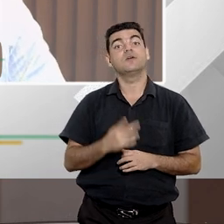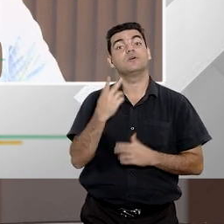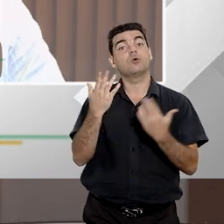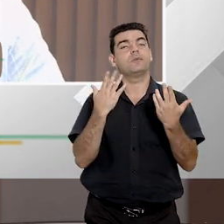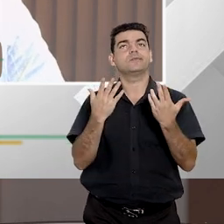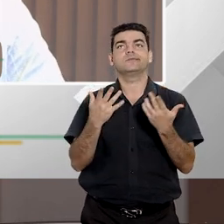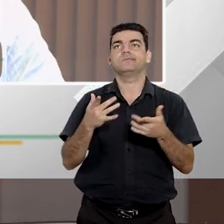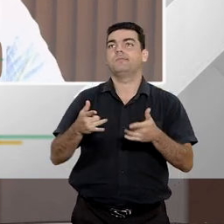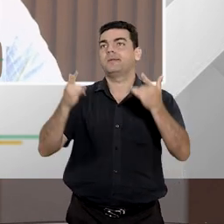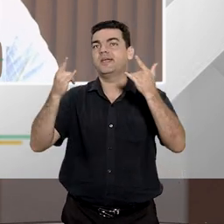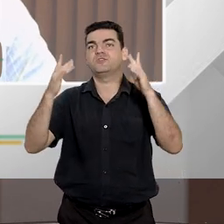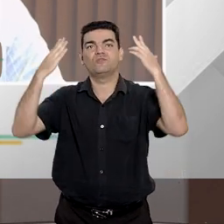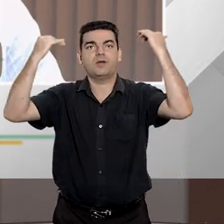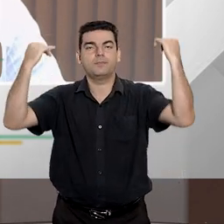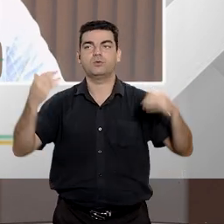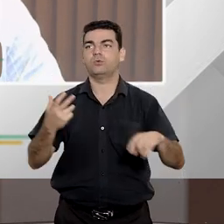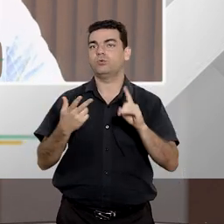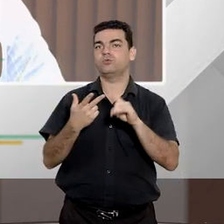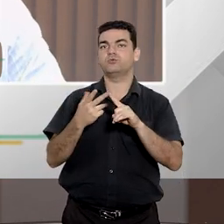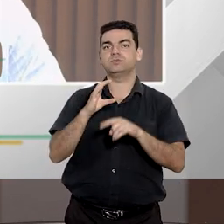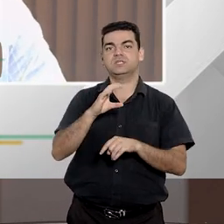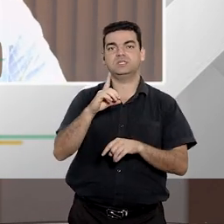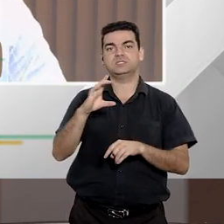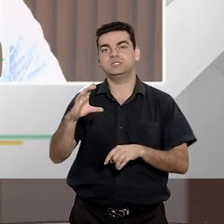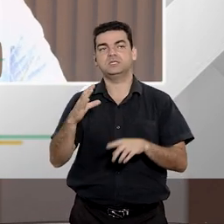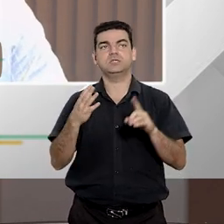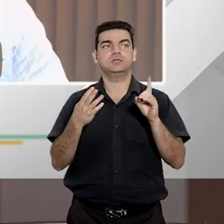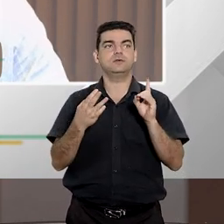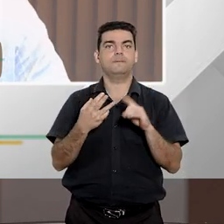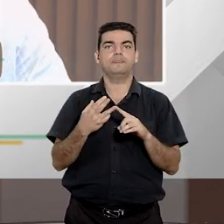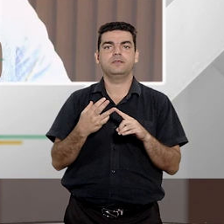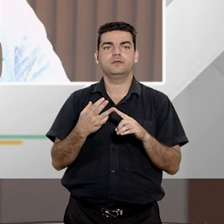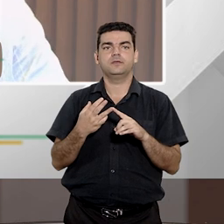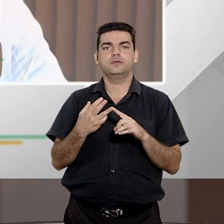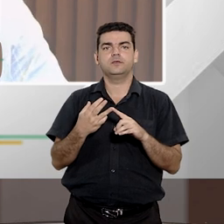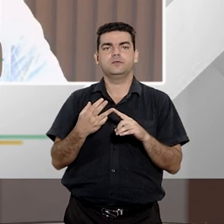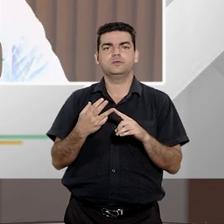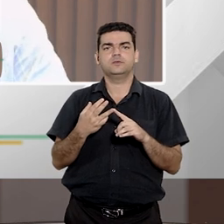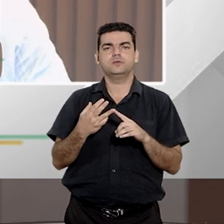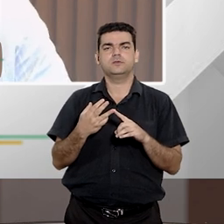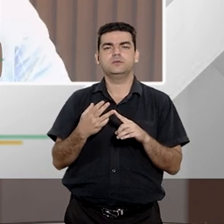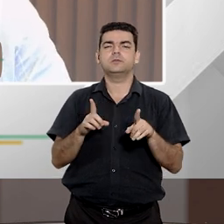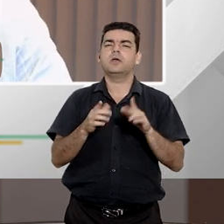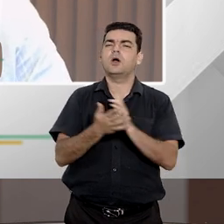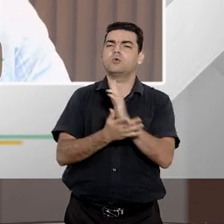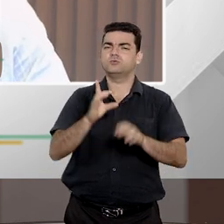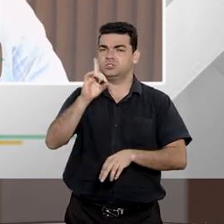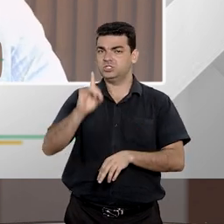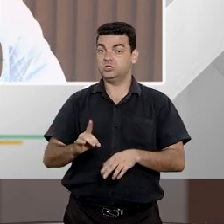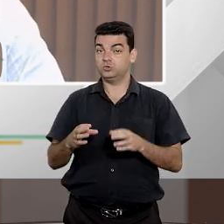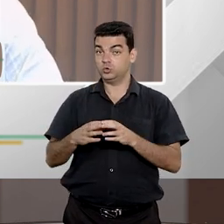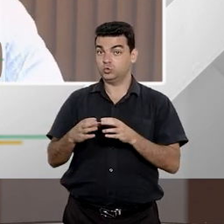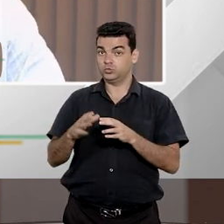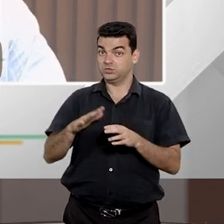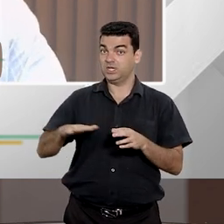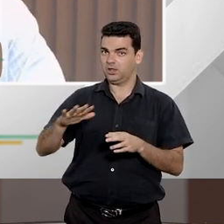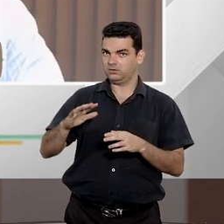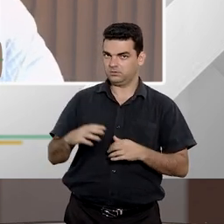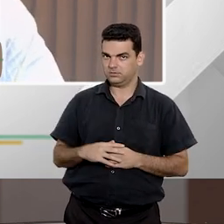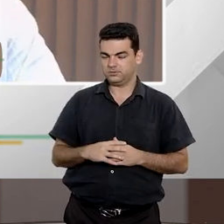patrimônio histórico, nós falamos também direito do consumidor e falamos de direitos coletivos de uma forma geral.